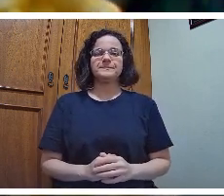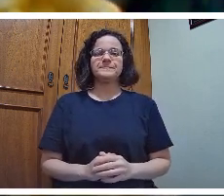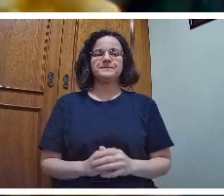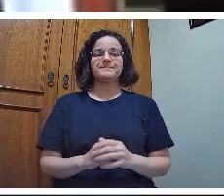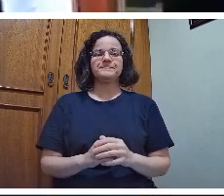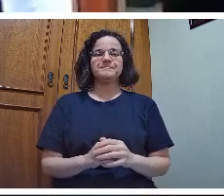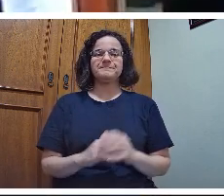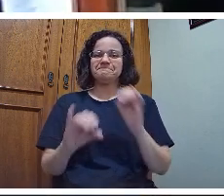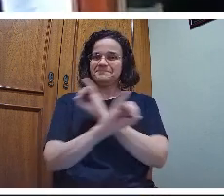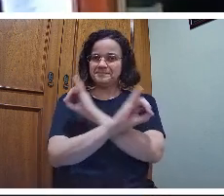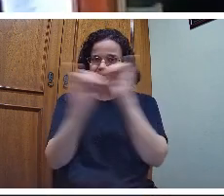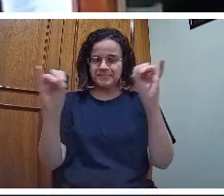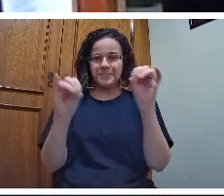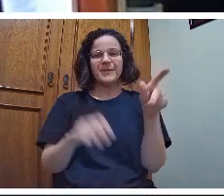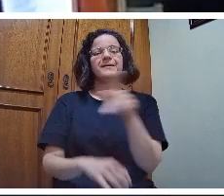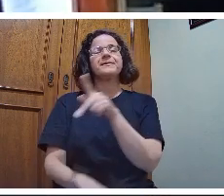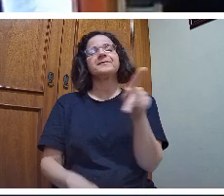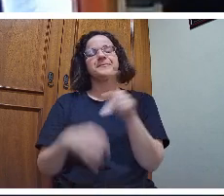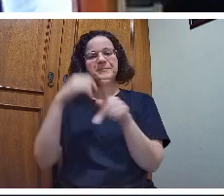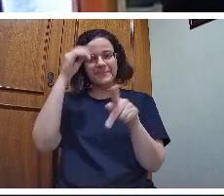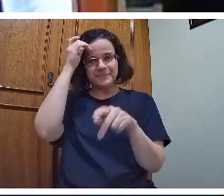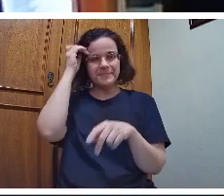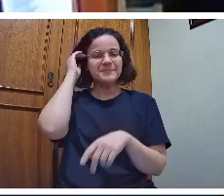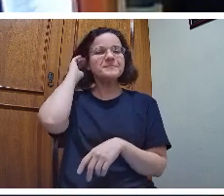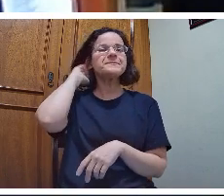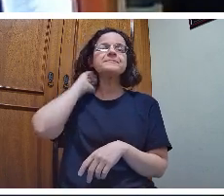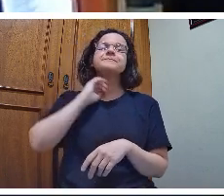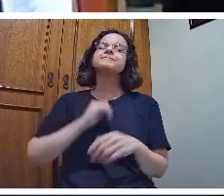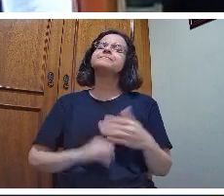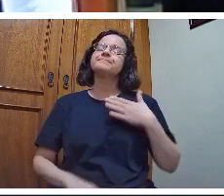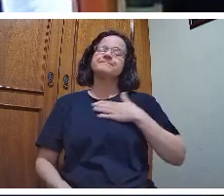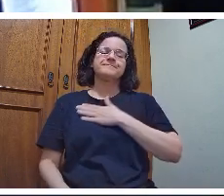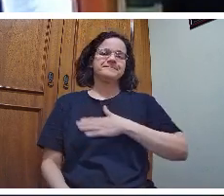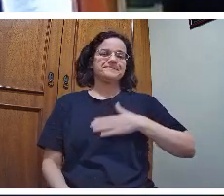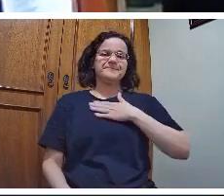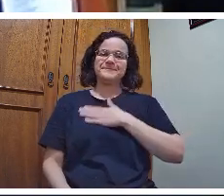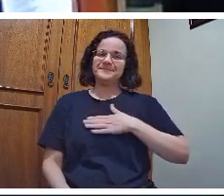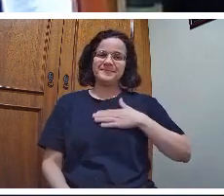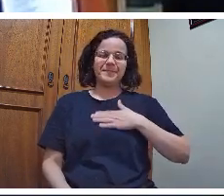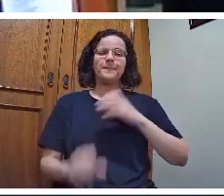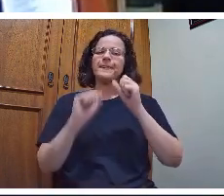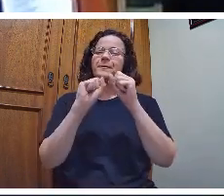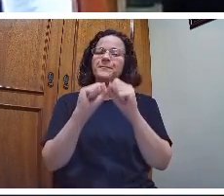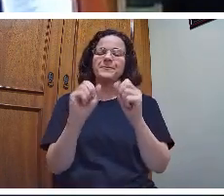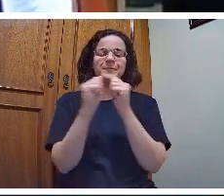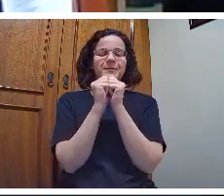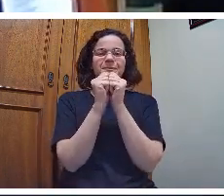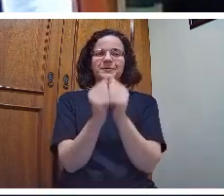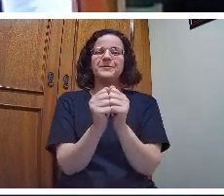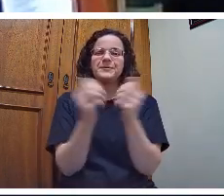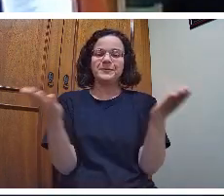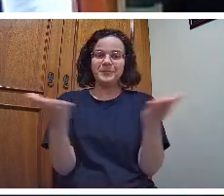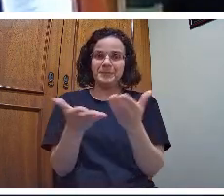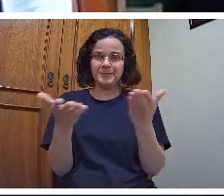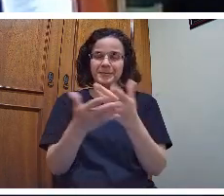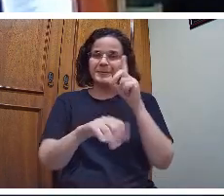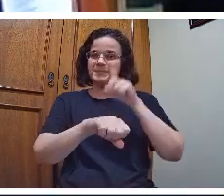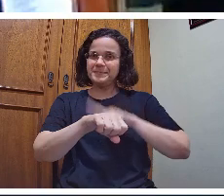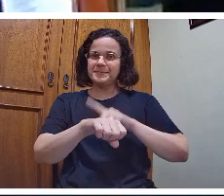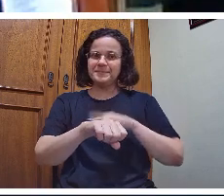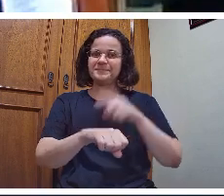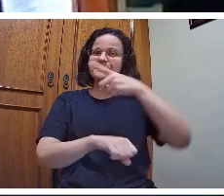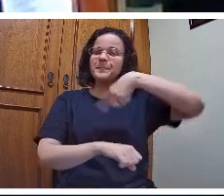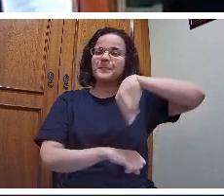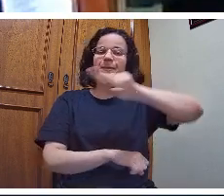Olá, professoras e professores, é uma satisfação poder estar com vocês neste momento